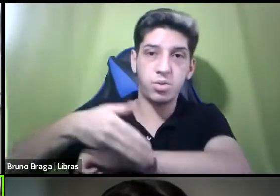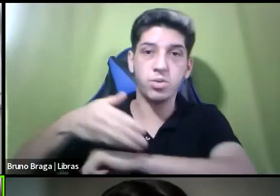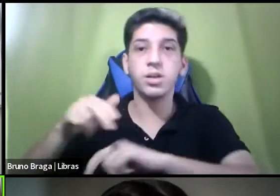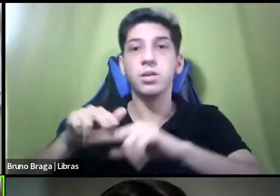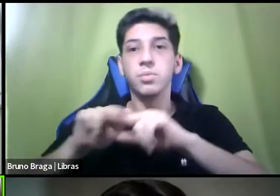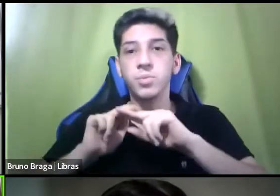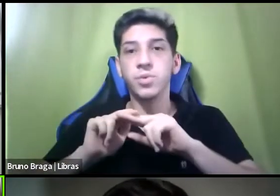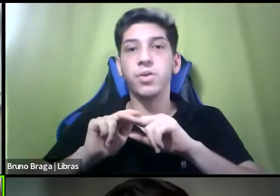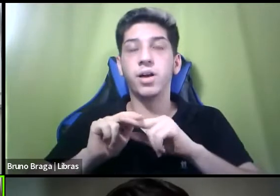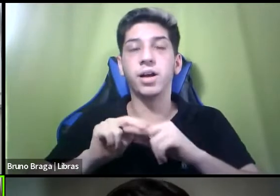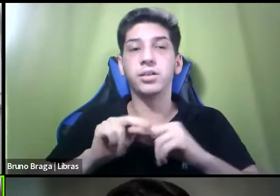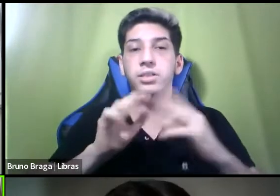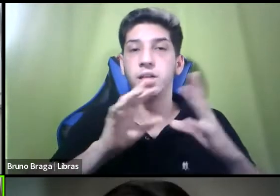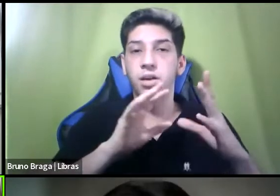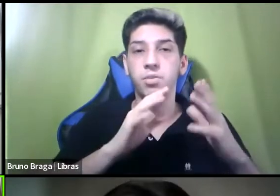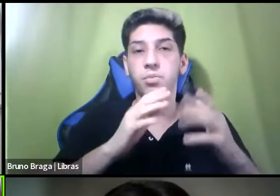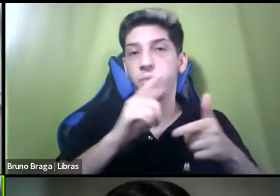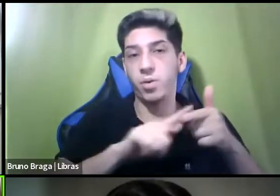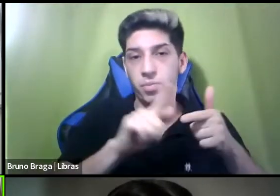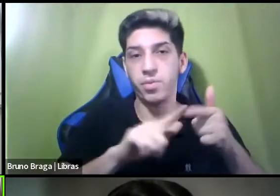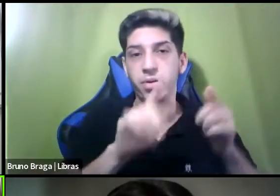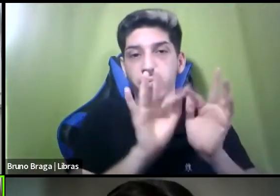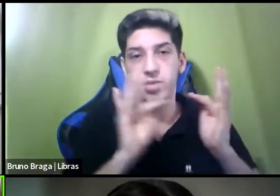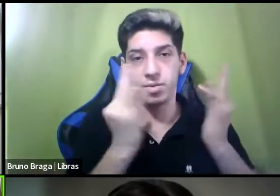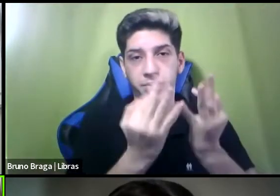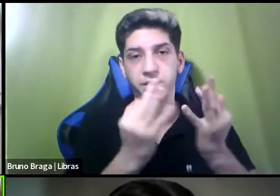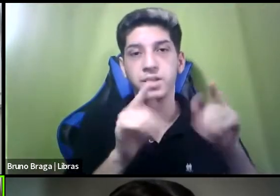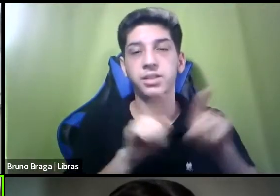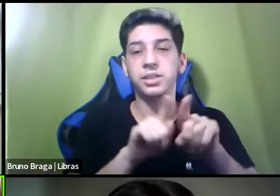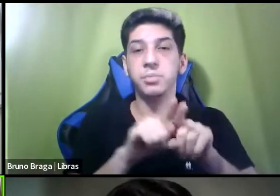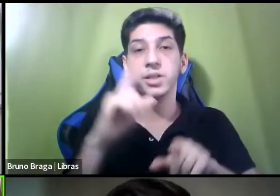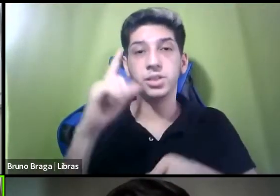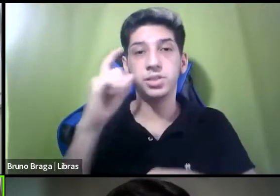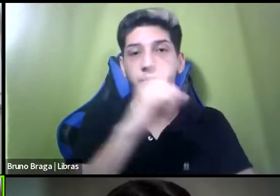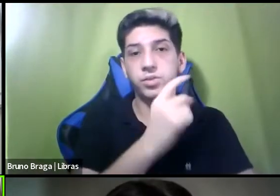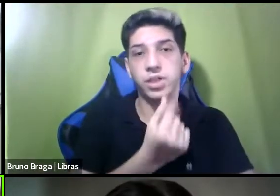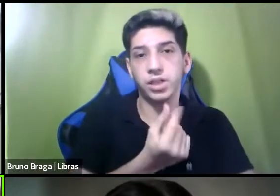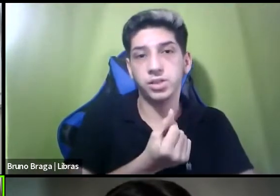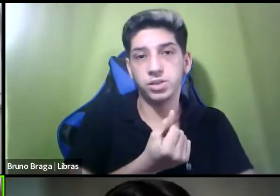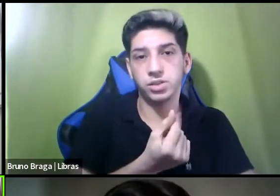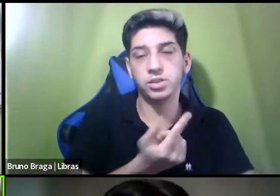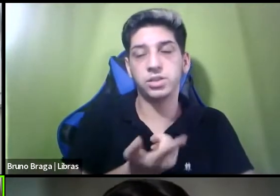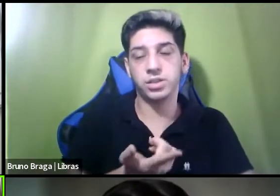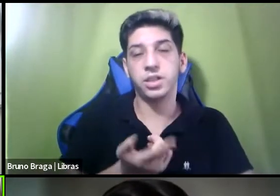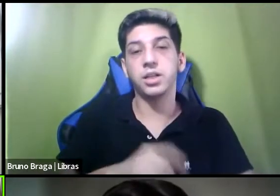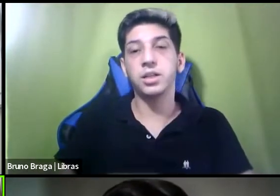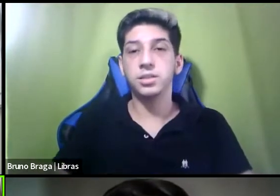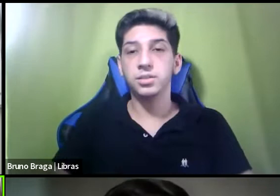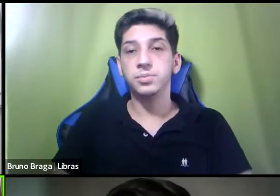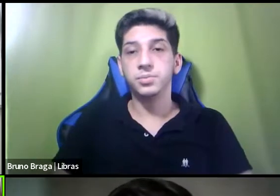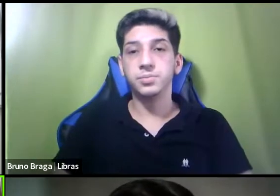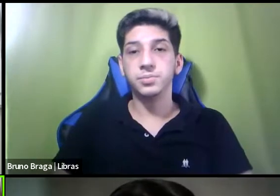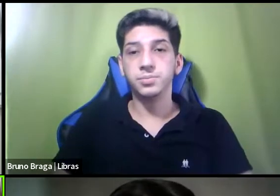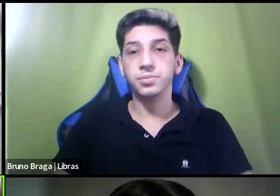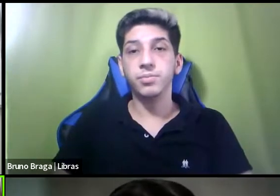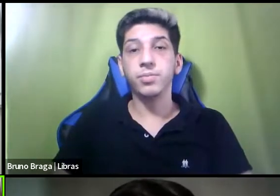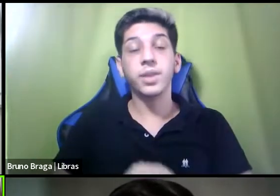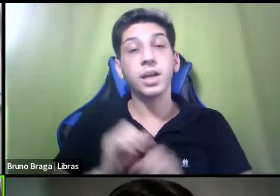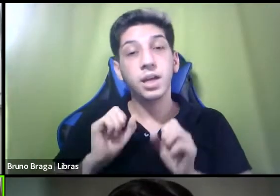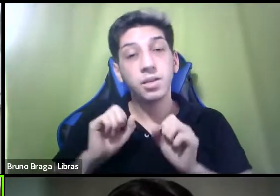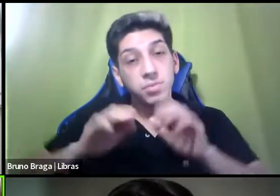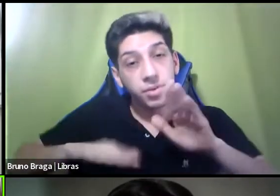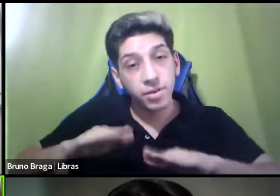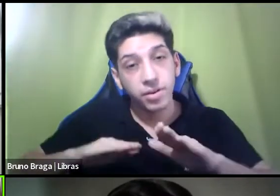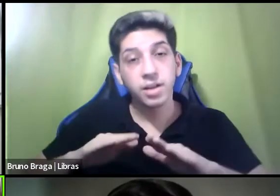rompimentos familiares, por conta mesmo de dificuldades econômicas e a tendência da